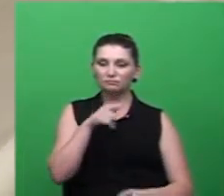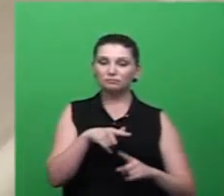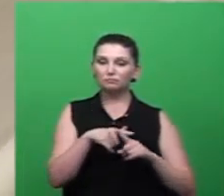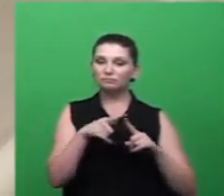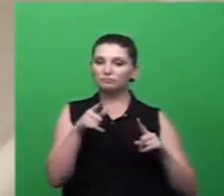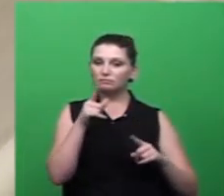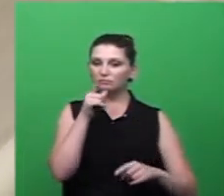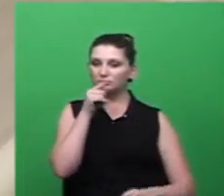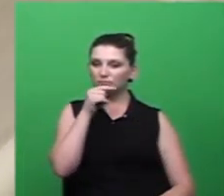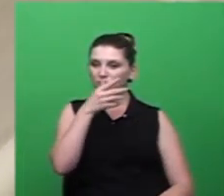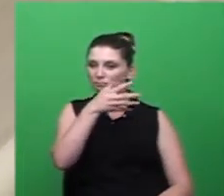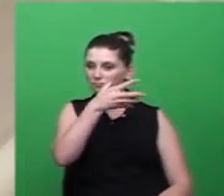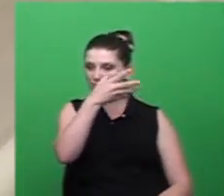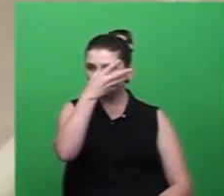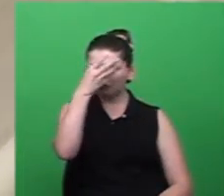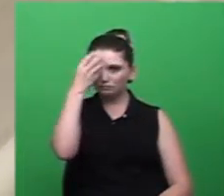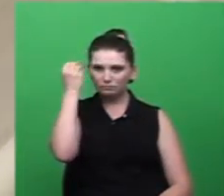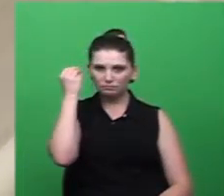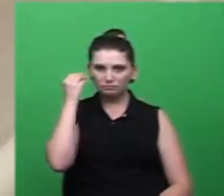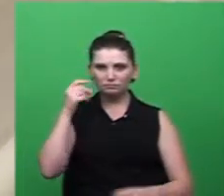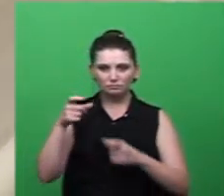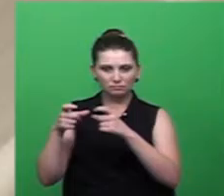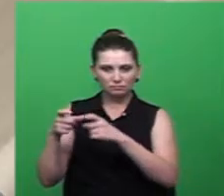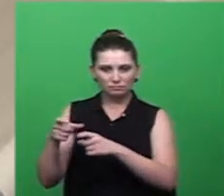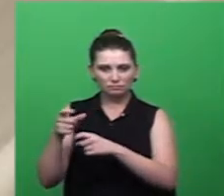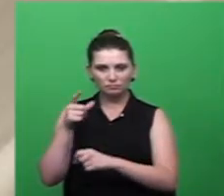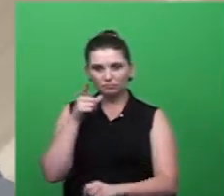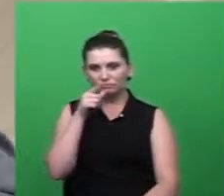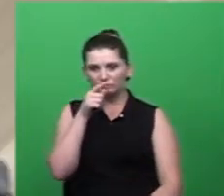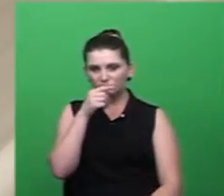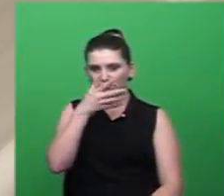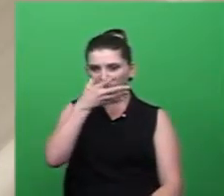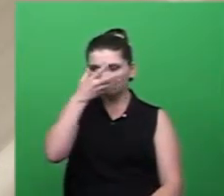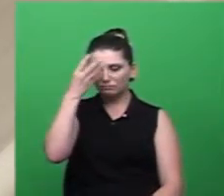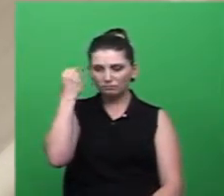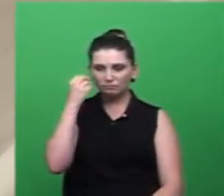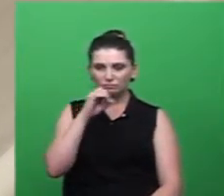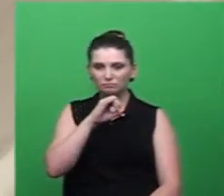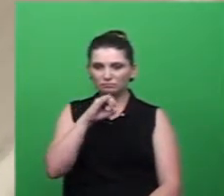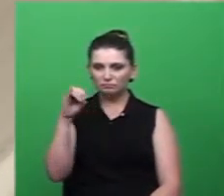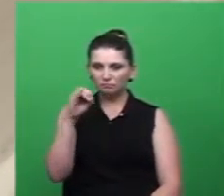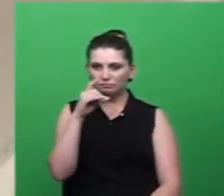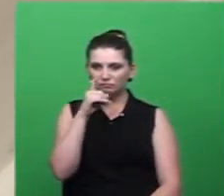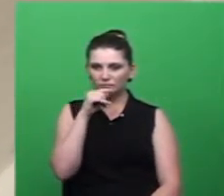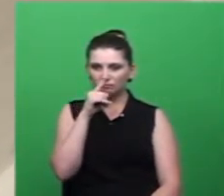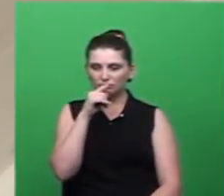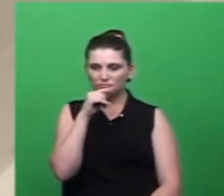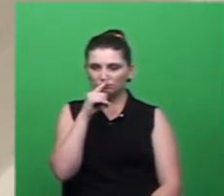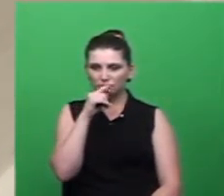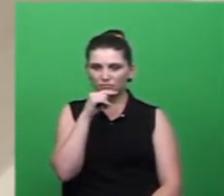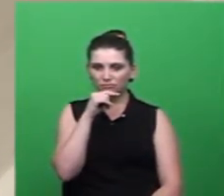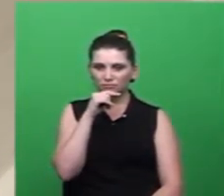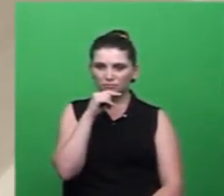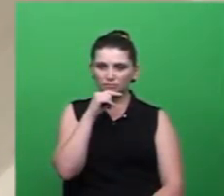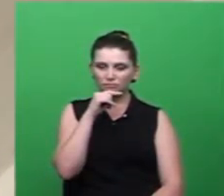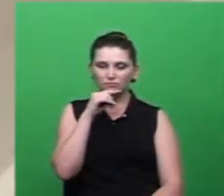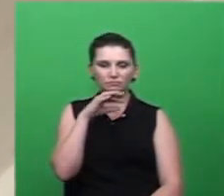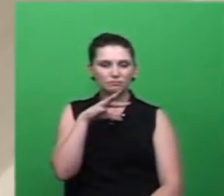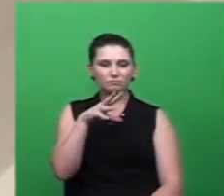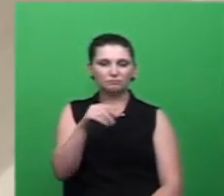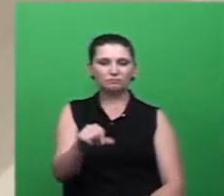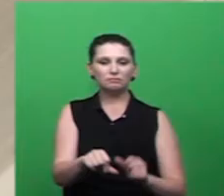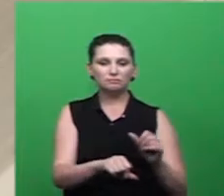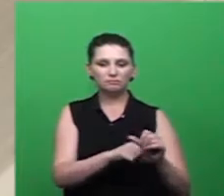esquecida né então se se acumular a água parada fosse transformar num